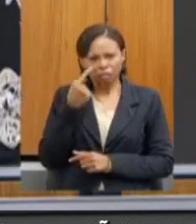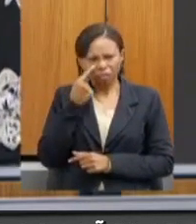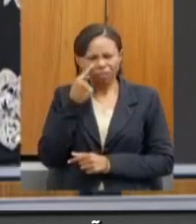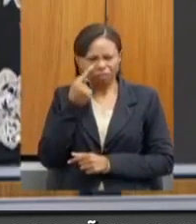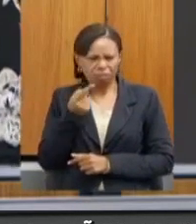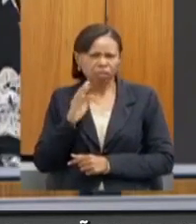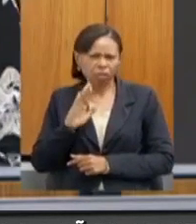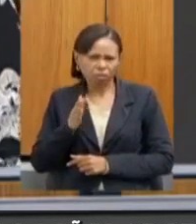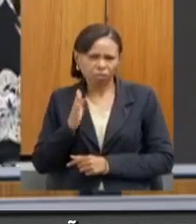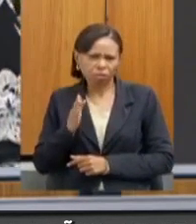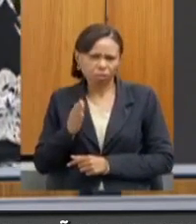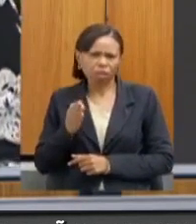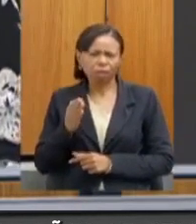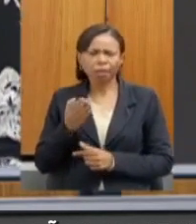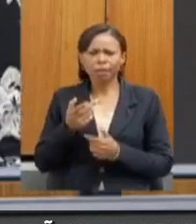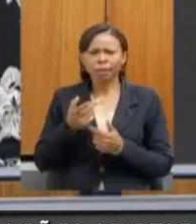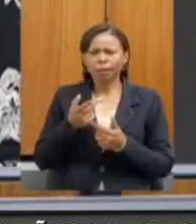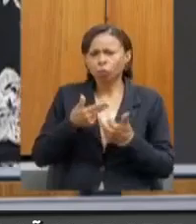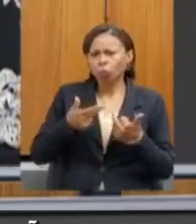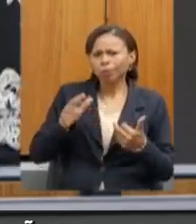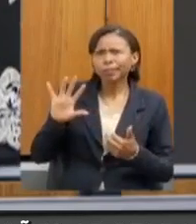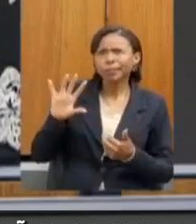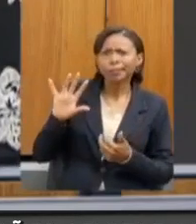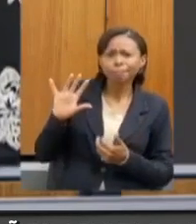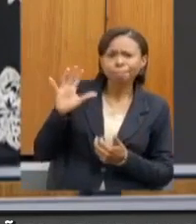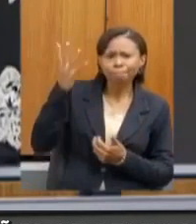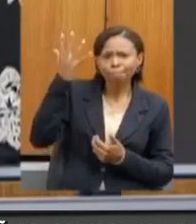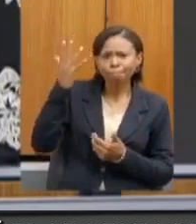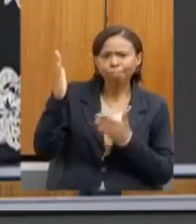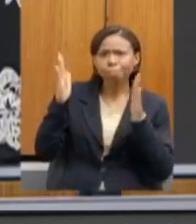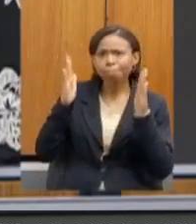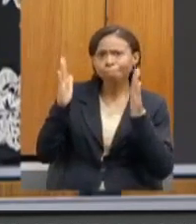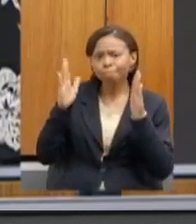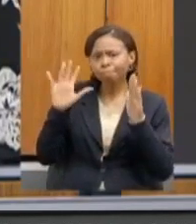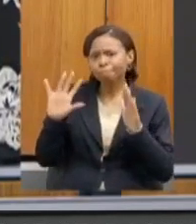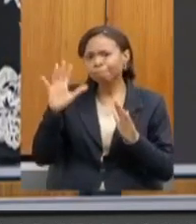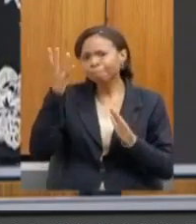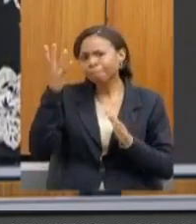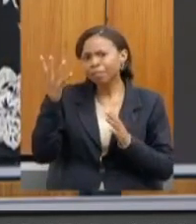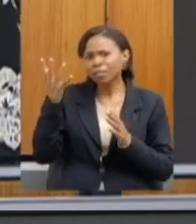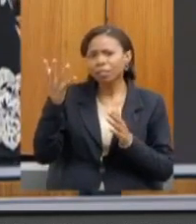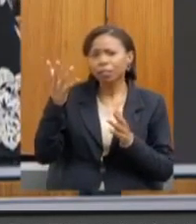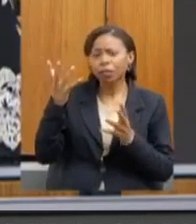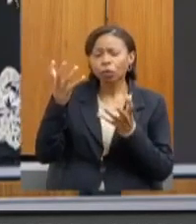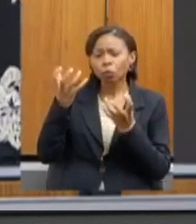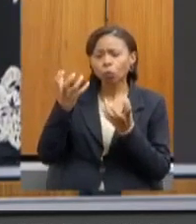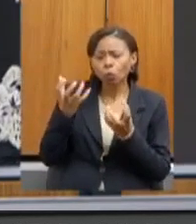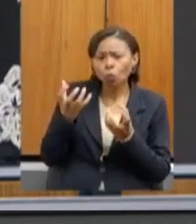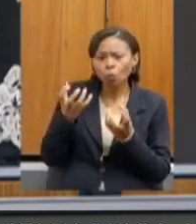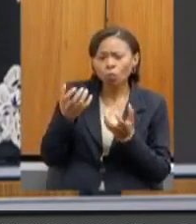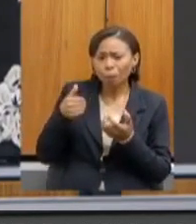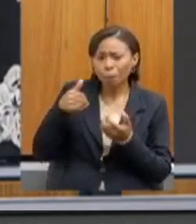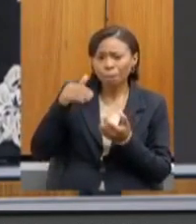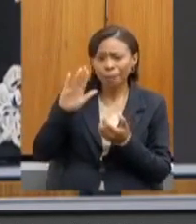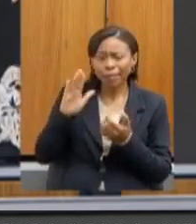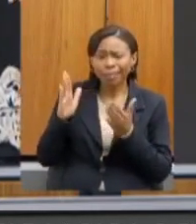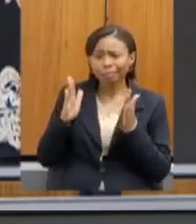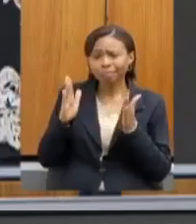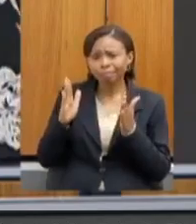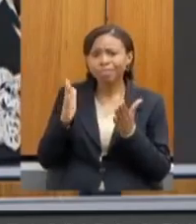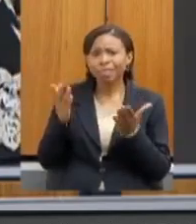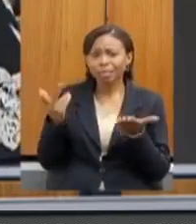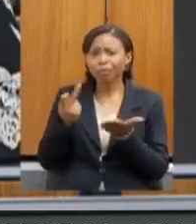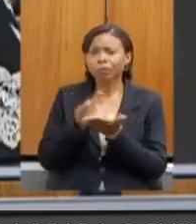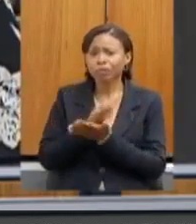as questões climáticas, os períodos de estiagem sendo mais prolongados e isso, de fato, tem um impacto